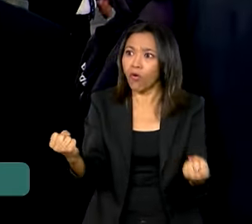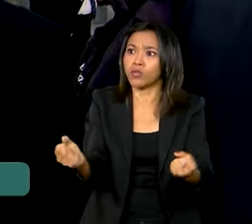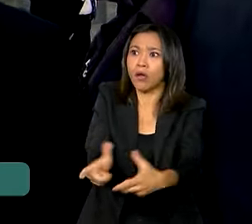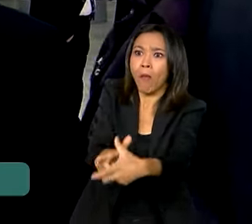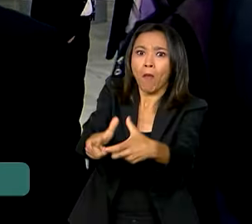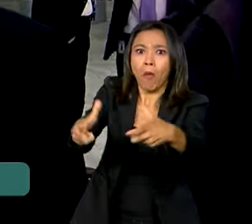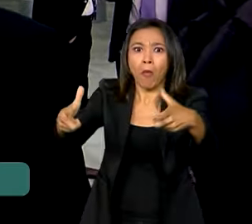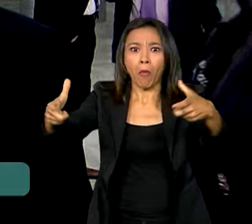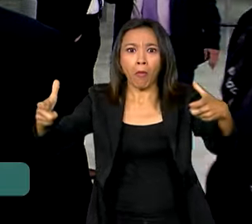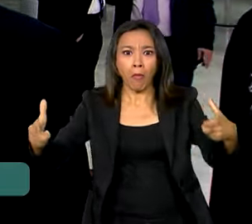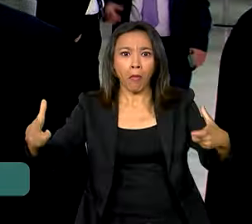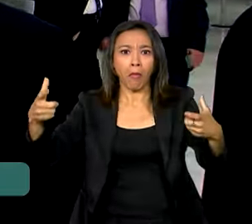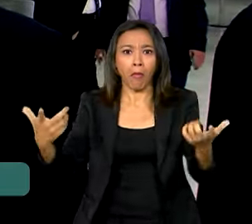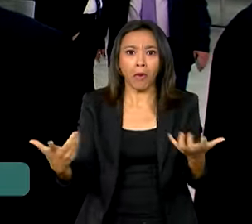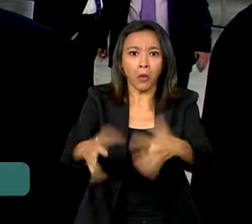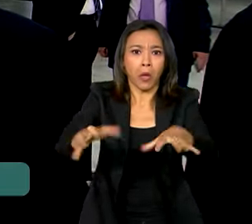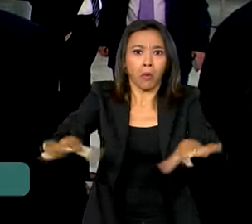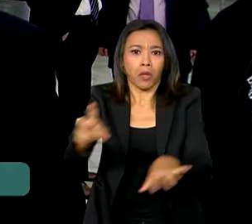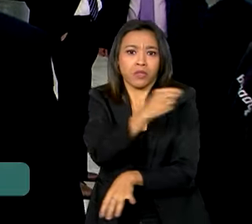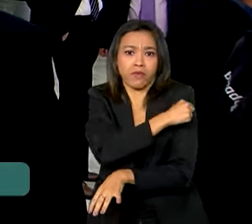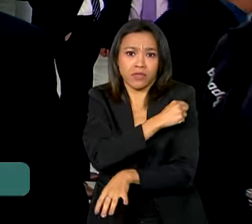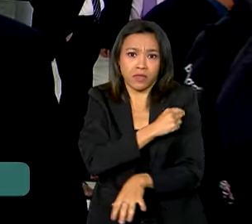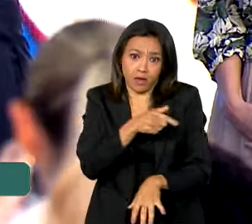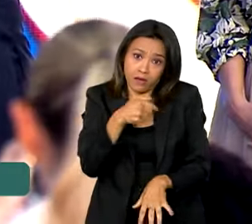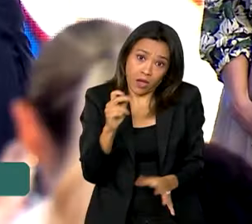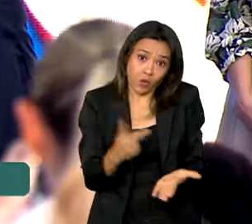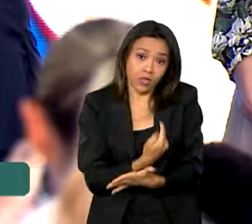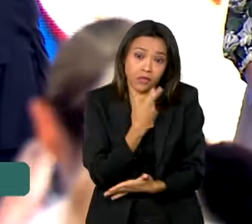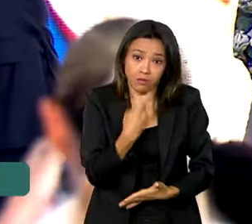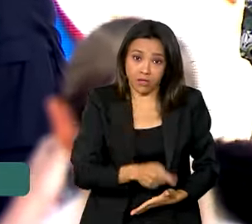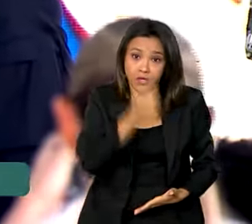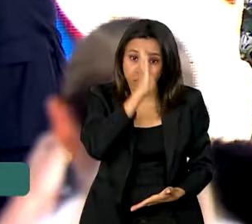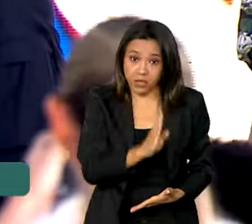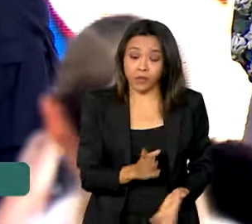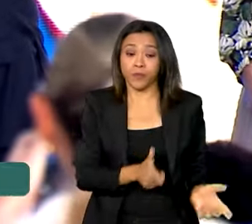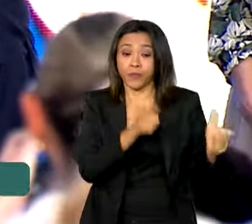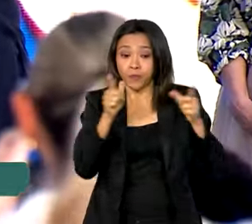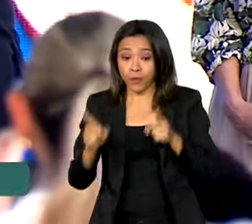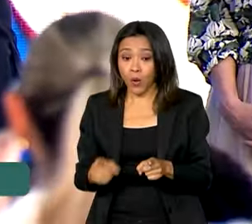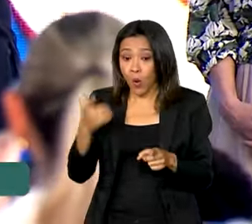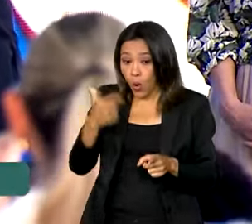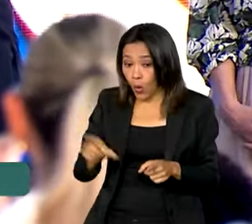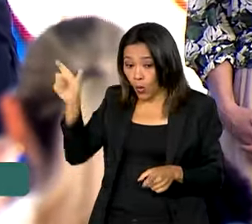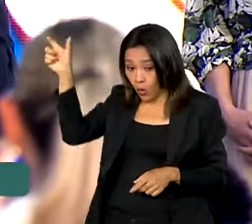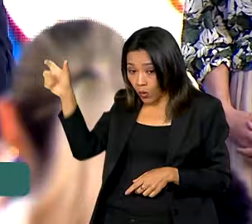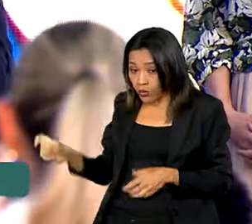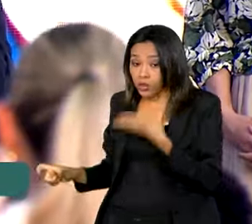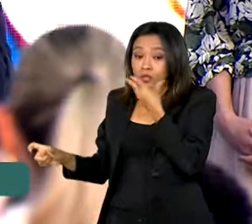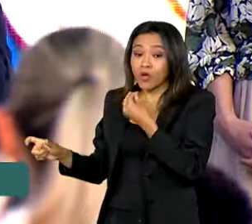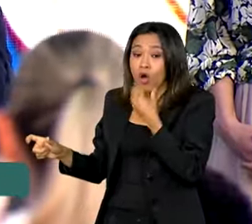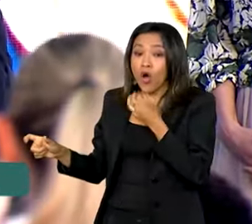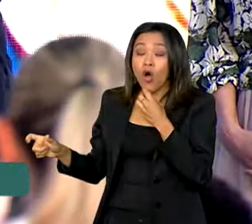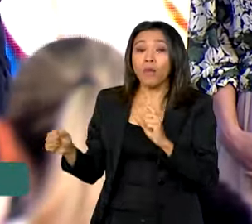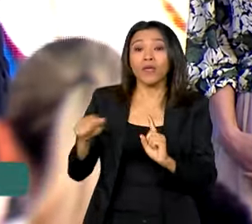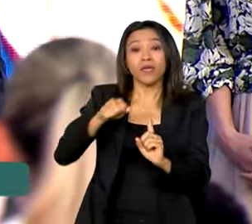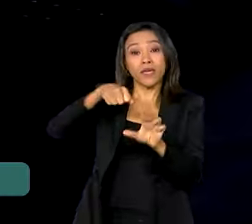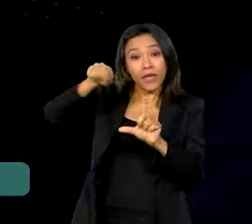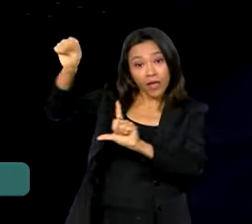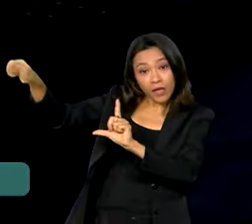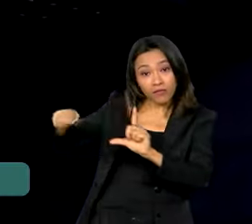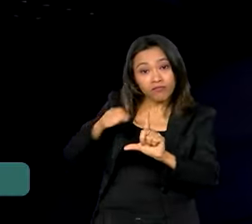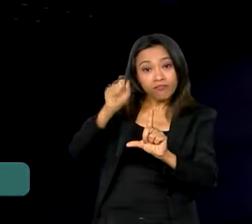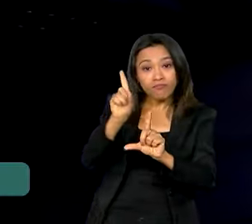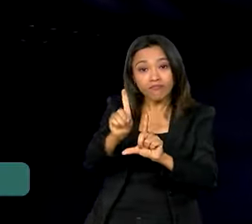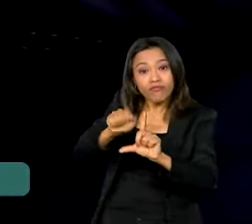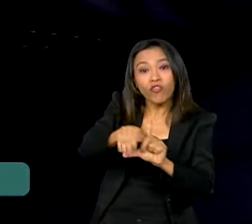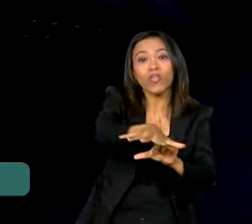ser promovido oficialmente, pelo menos no Brasil, como foi. O influenciador e pedagogo Ivan Barom também recebeu a medalha de